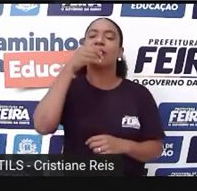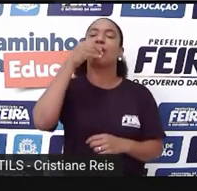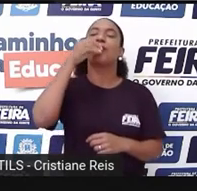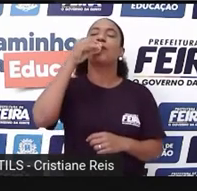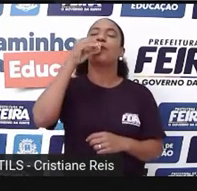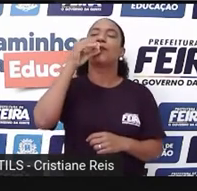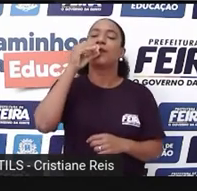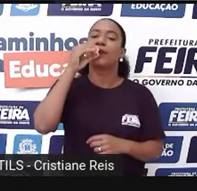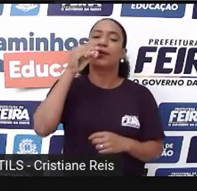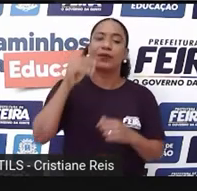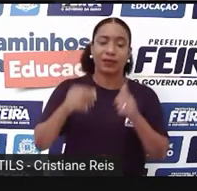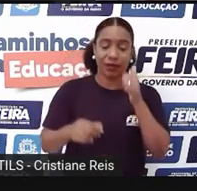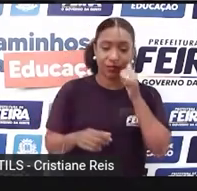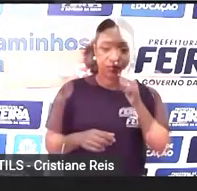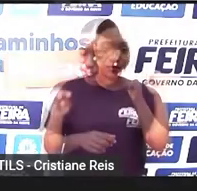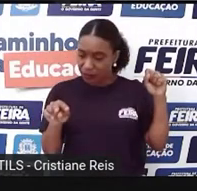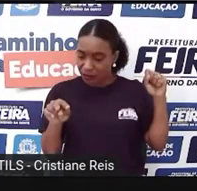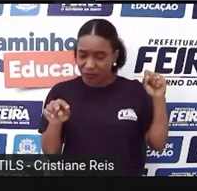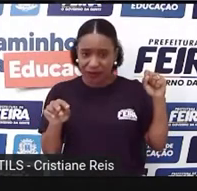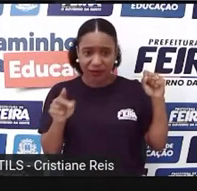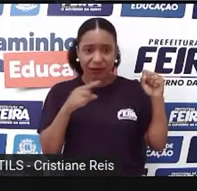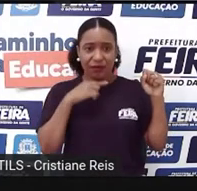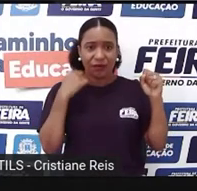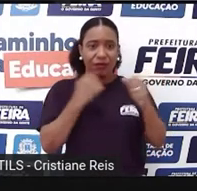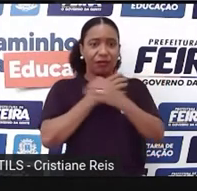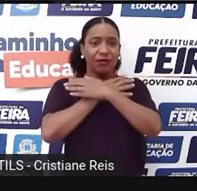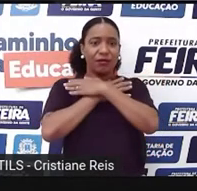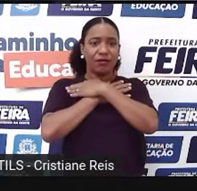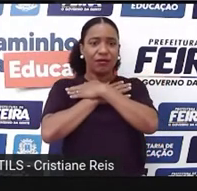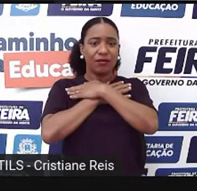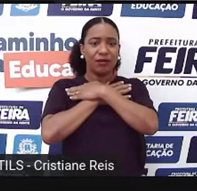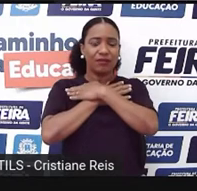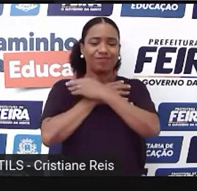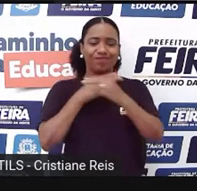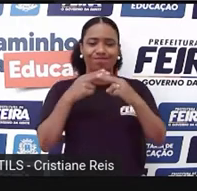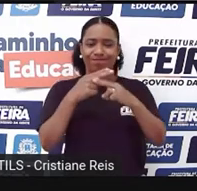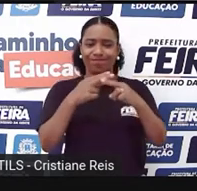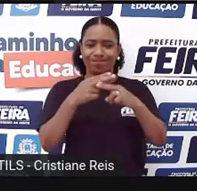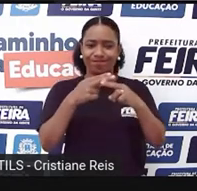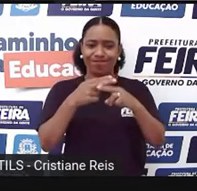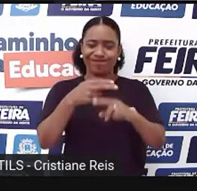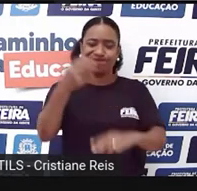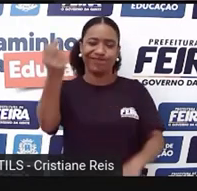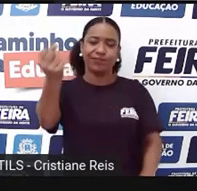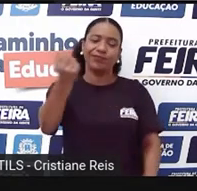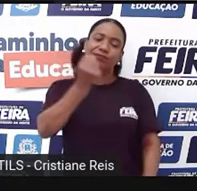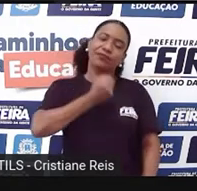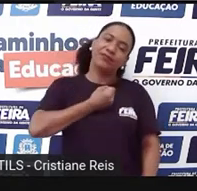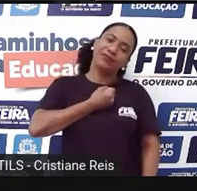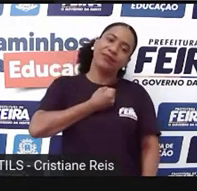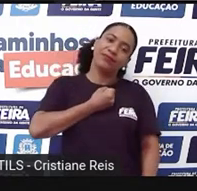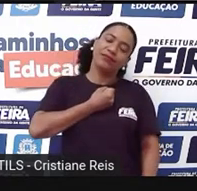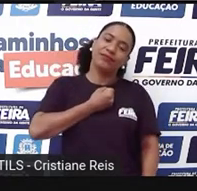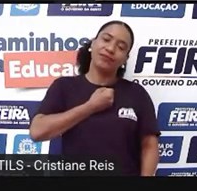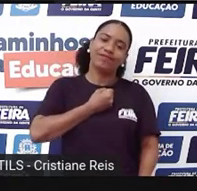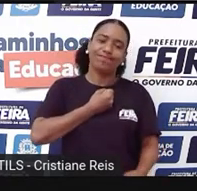ela vê que Romeu está morto, esse foi o momento em que o problema começa a surgir na narrativa, que